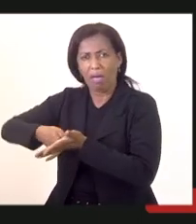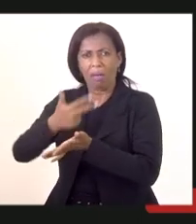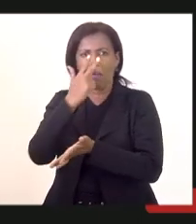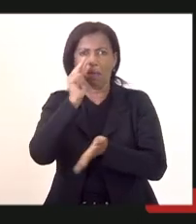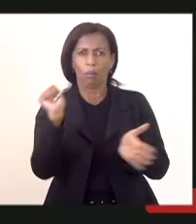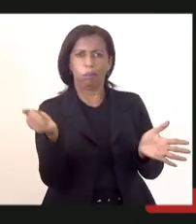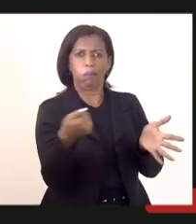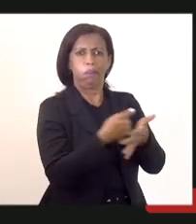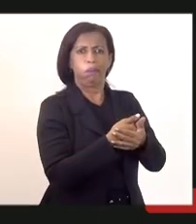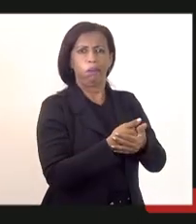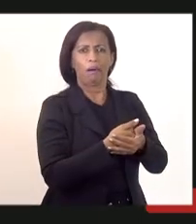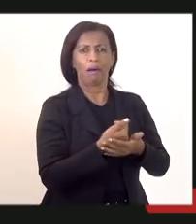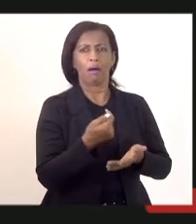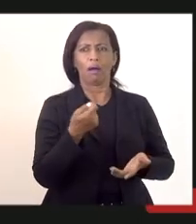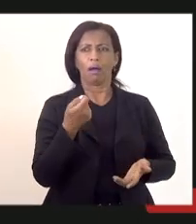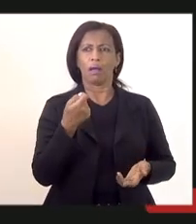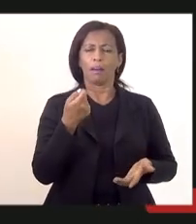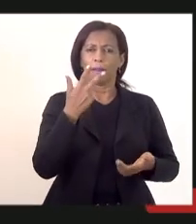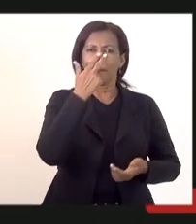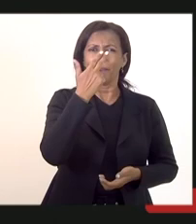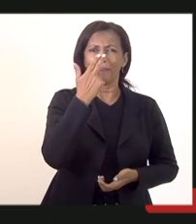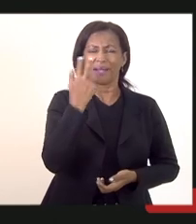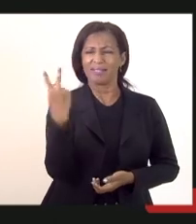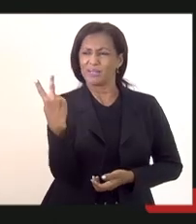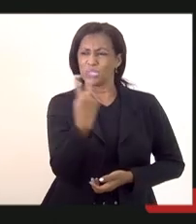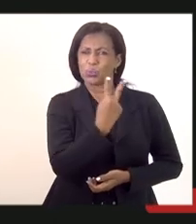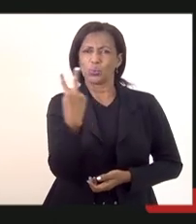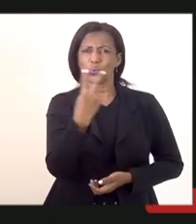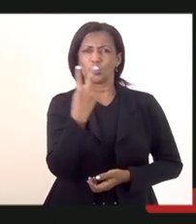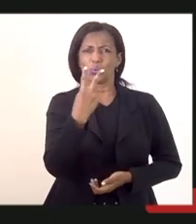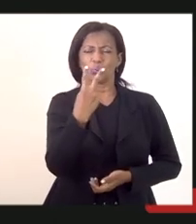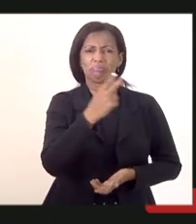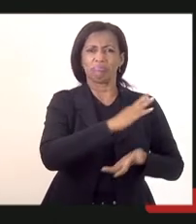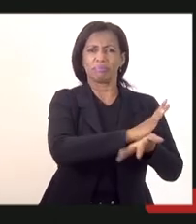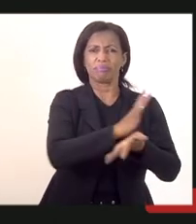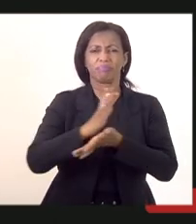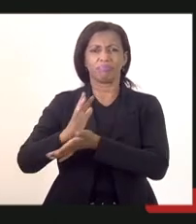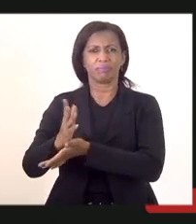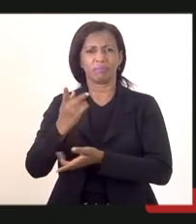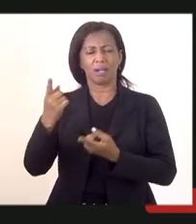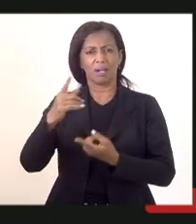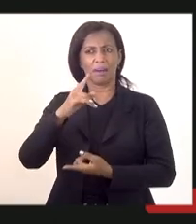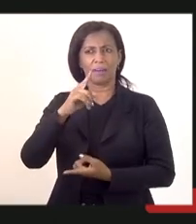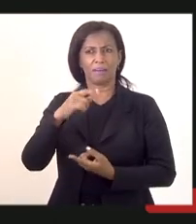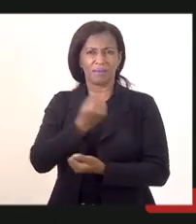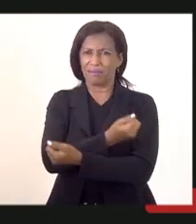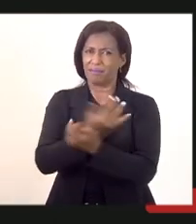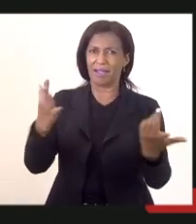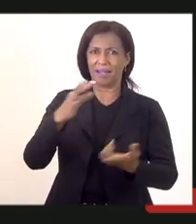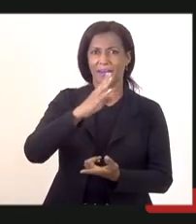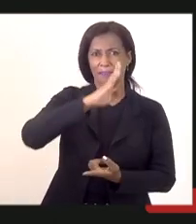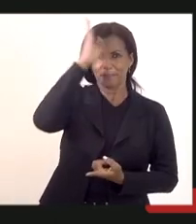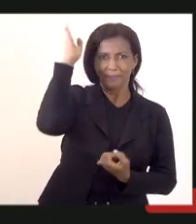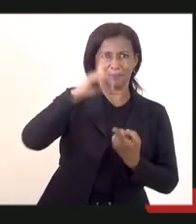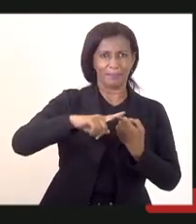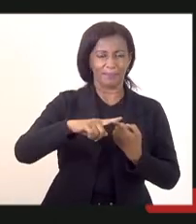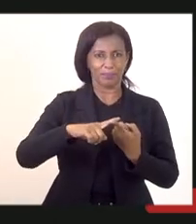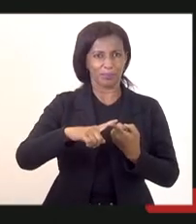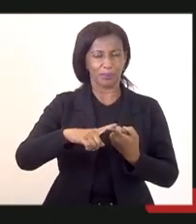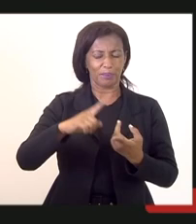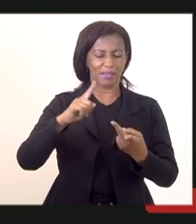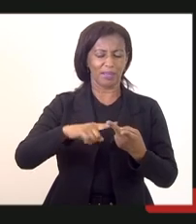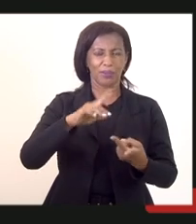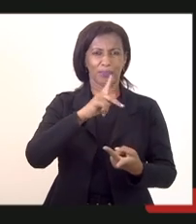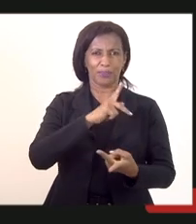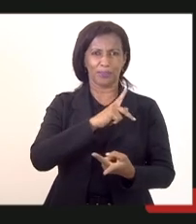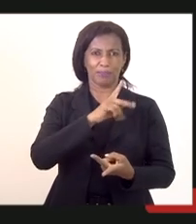e arrebentando sempre duas grandes corporações, Polícia Militar, duas não, várias, Polícia Militar, Polícia Civil, bombeiro, e